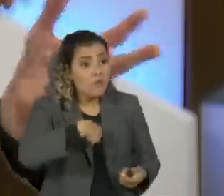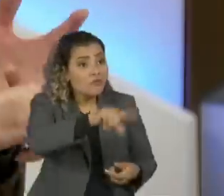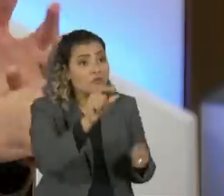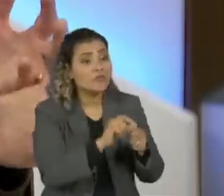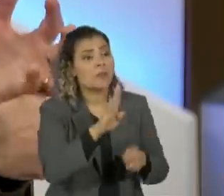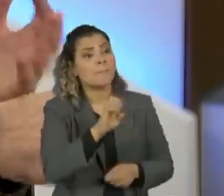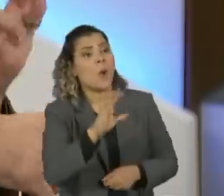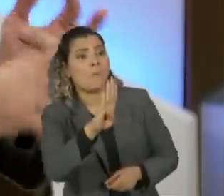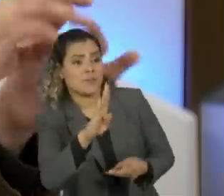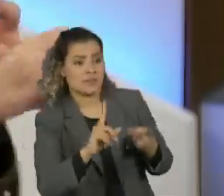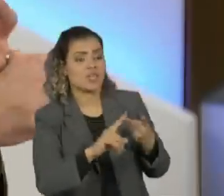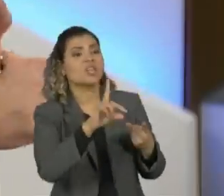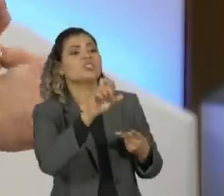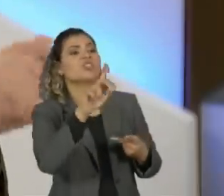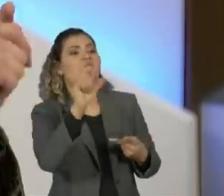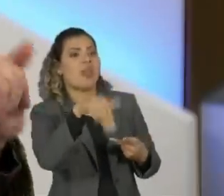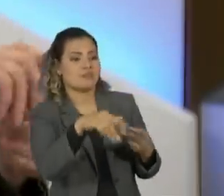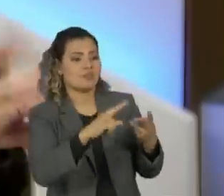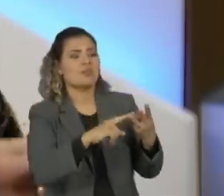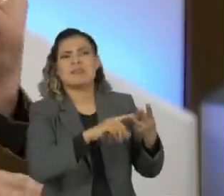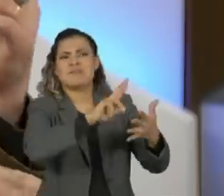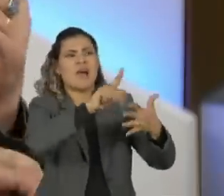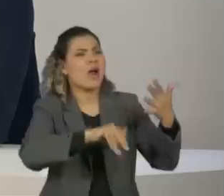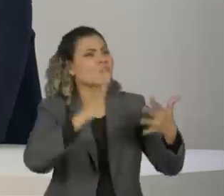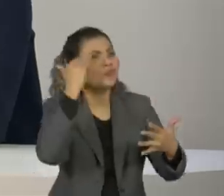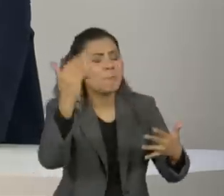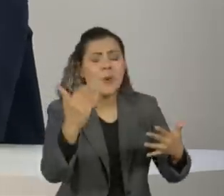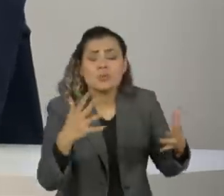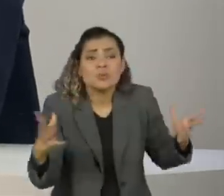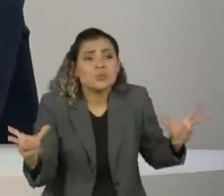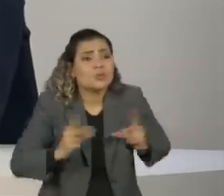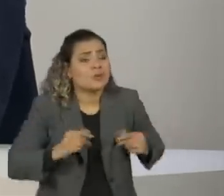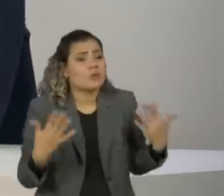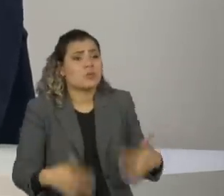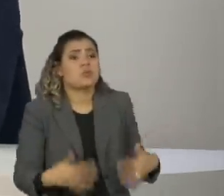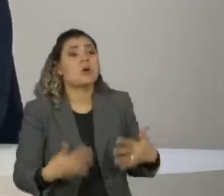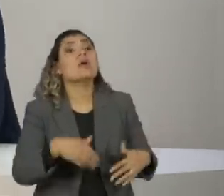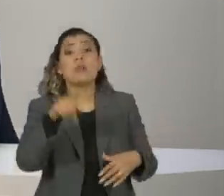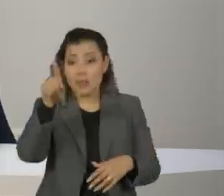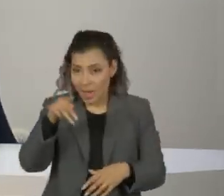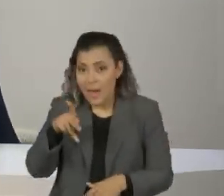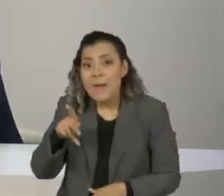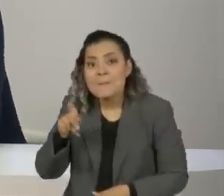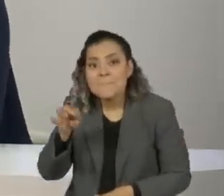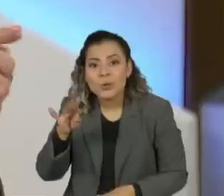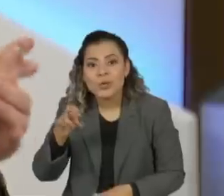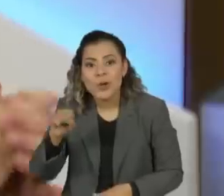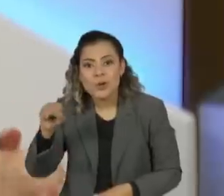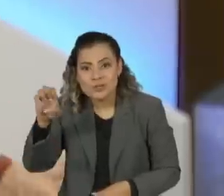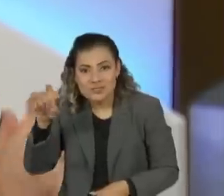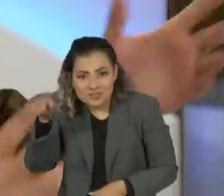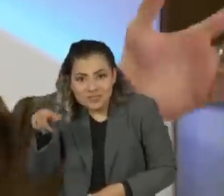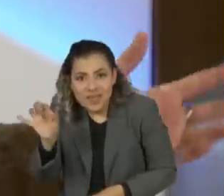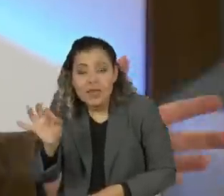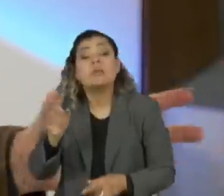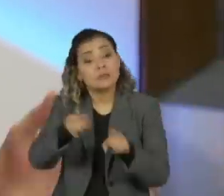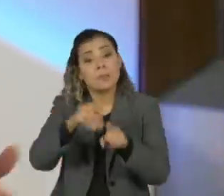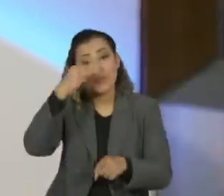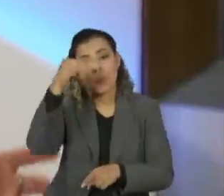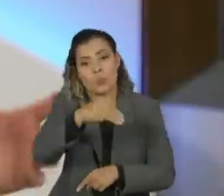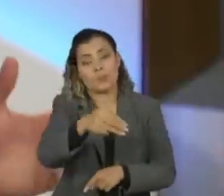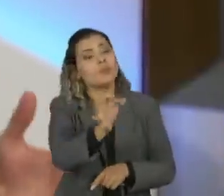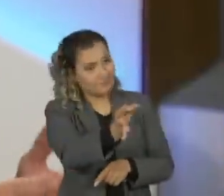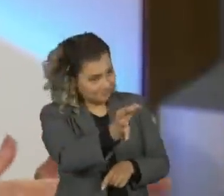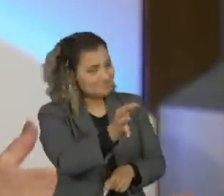Bob Dylan, com o Terry Strand Darman, o Rasmus, Tia's for Fears. Apoteose. Na Apoteose e no Morumbi. E foi o melhor show do festival.